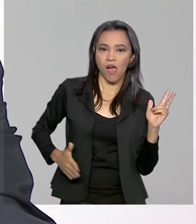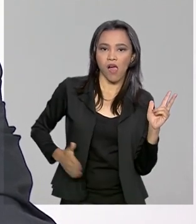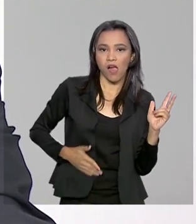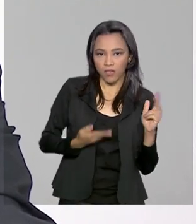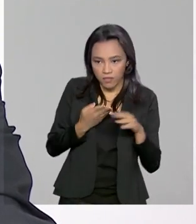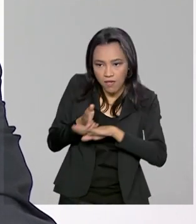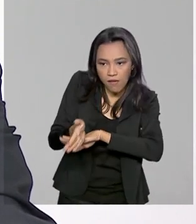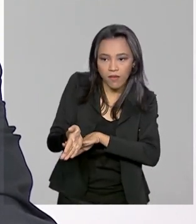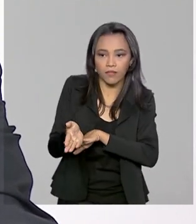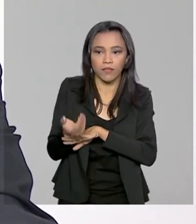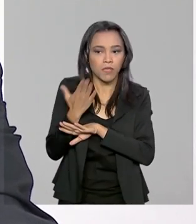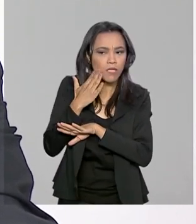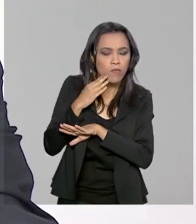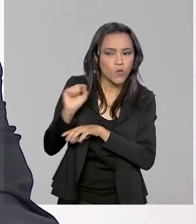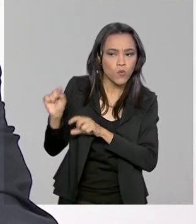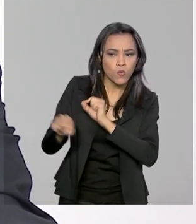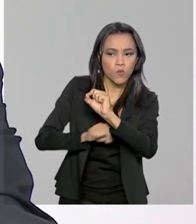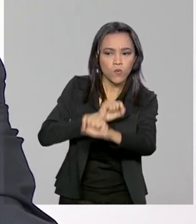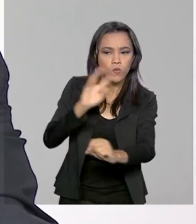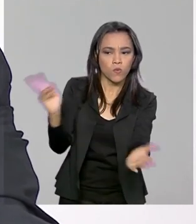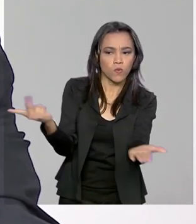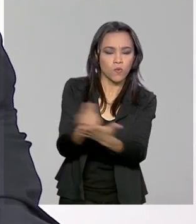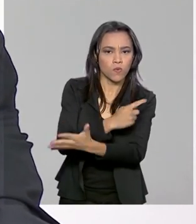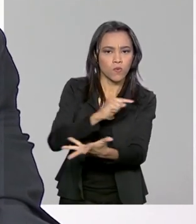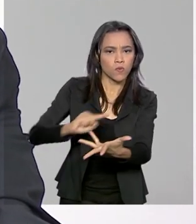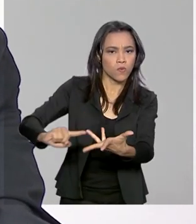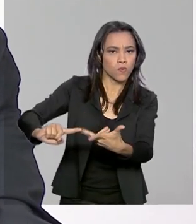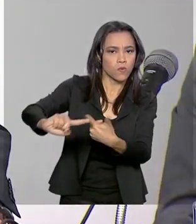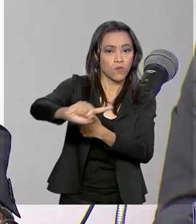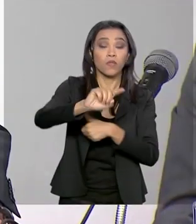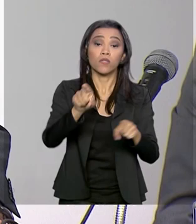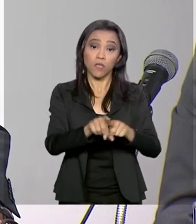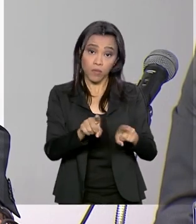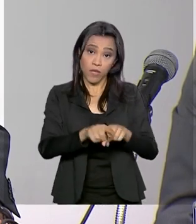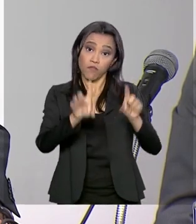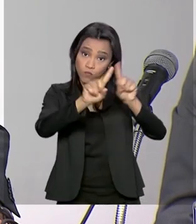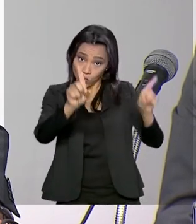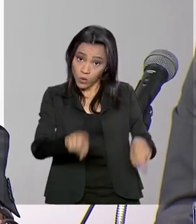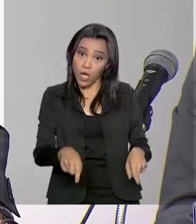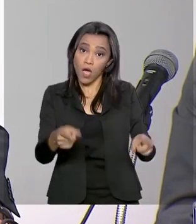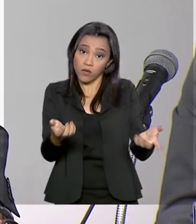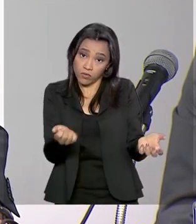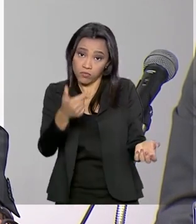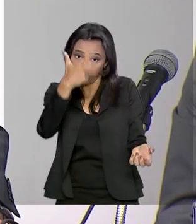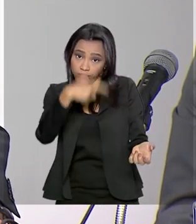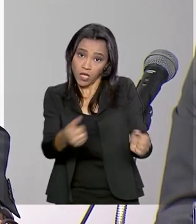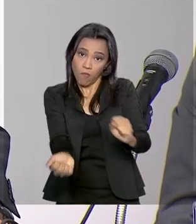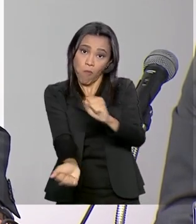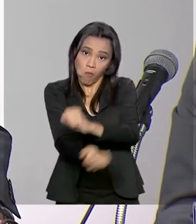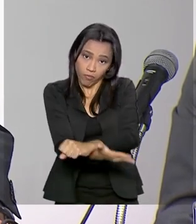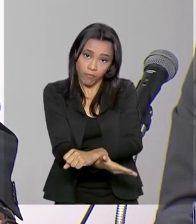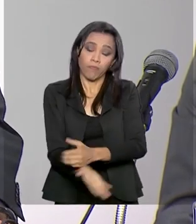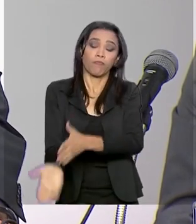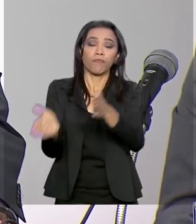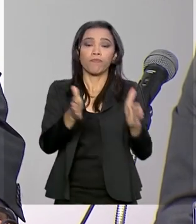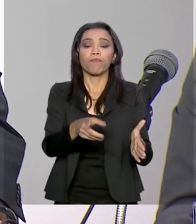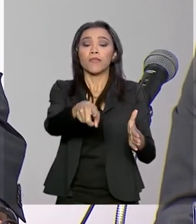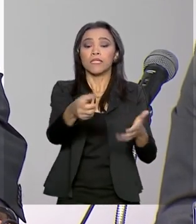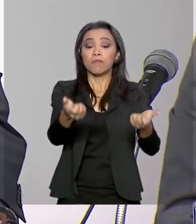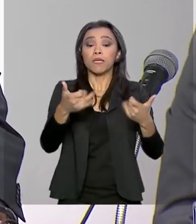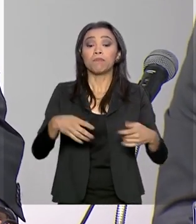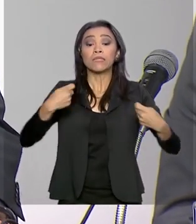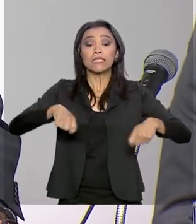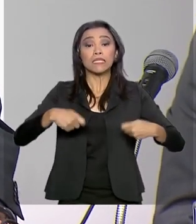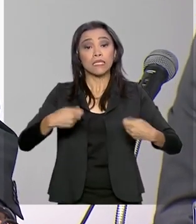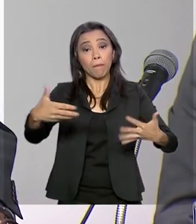com funcionários públicos corruptos. Na avaliação do ministro, o combate à corrupção precisa da participação